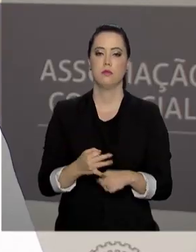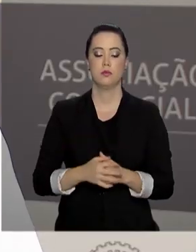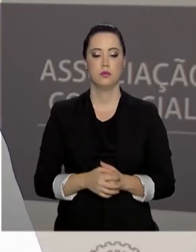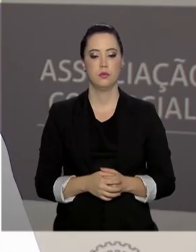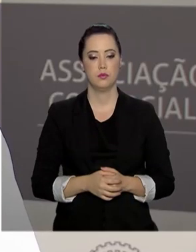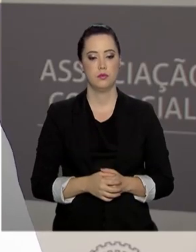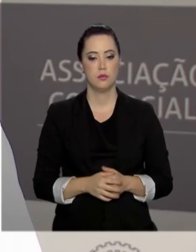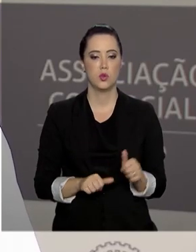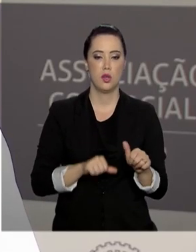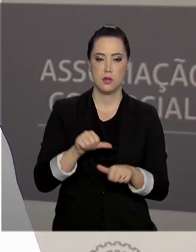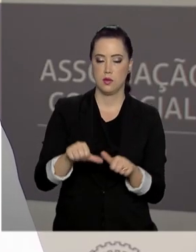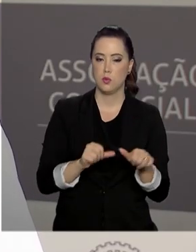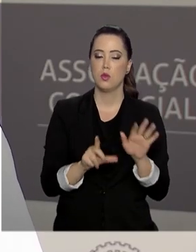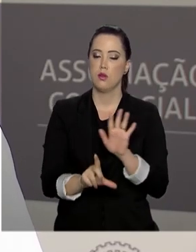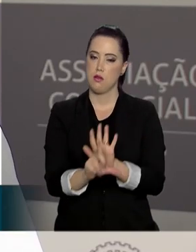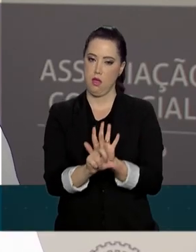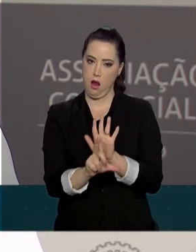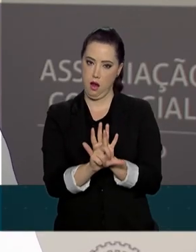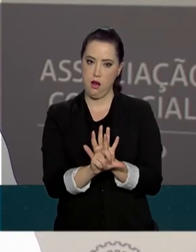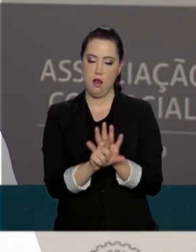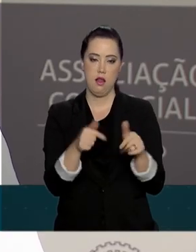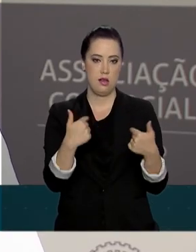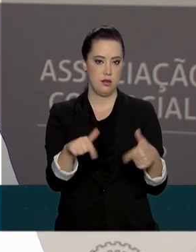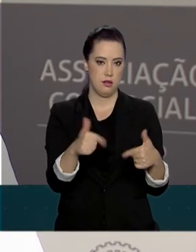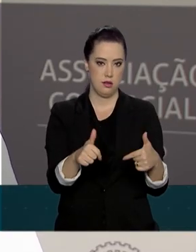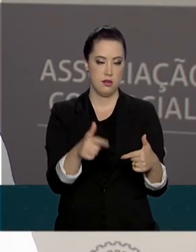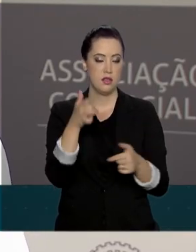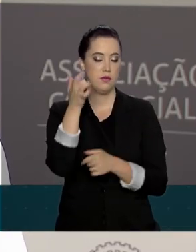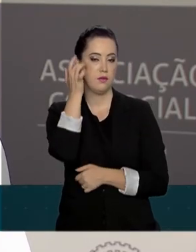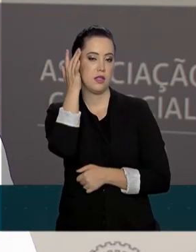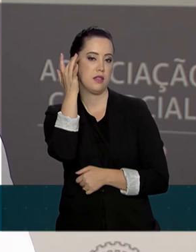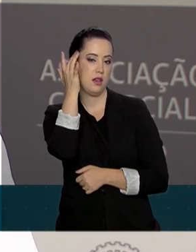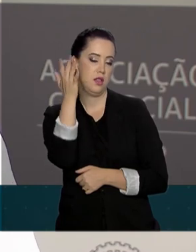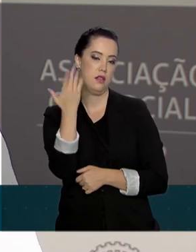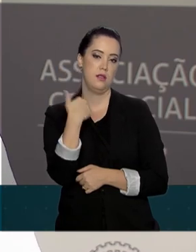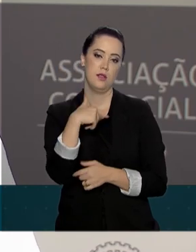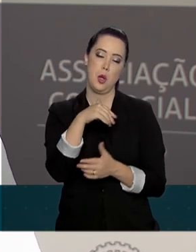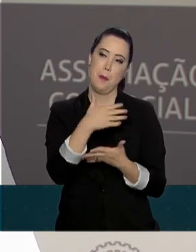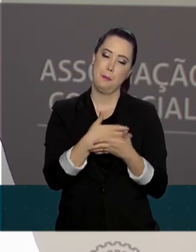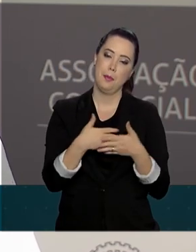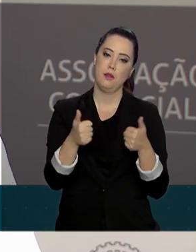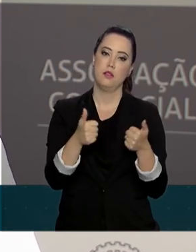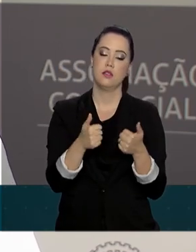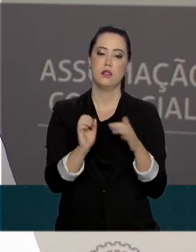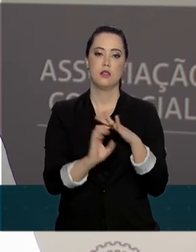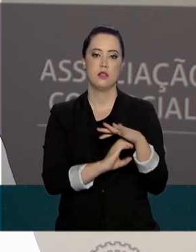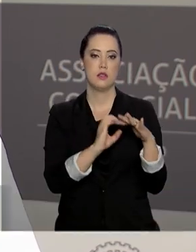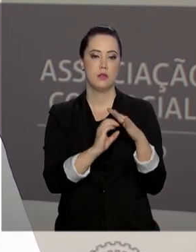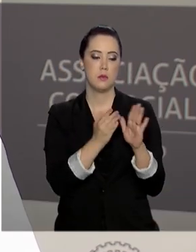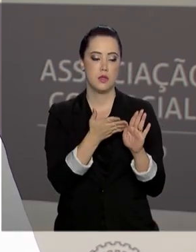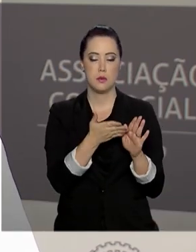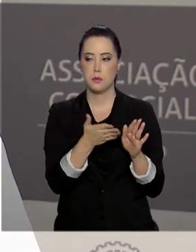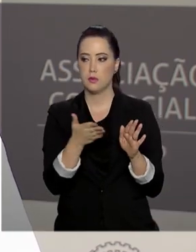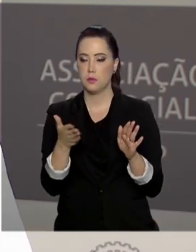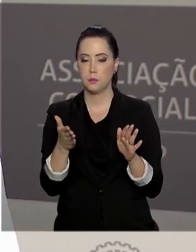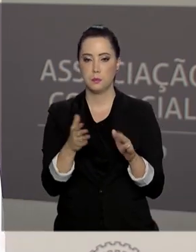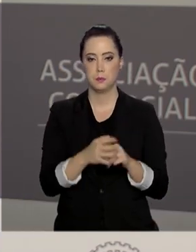Essas mudanças da legislação trabalhista facilitam a adaptação das empresas nesse período.